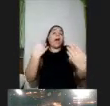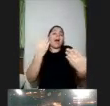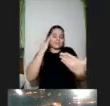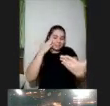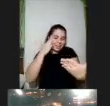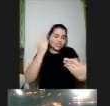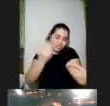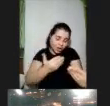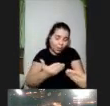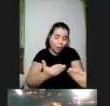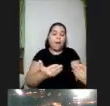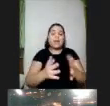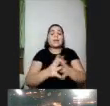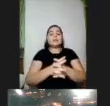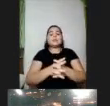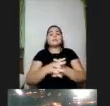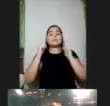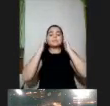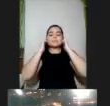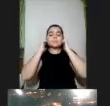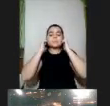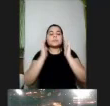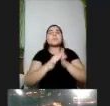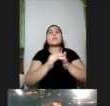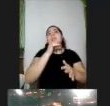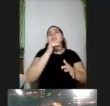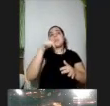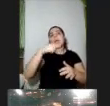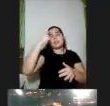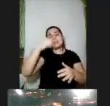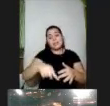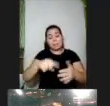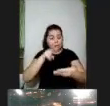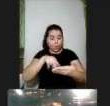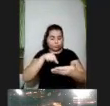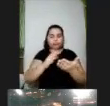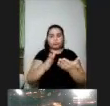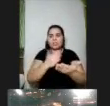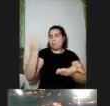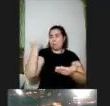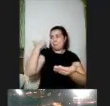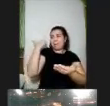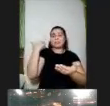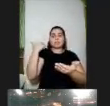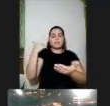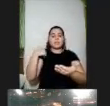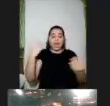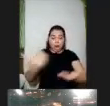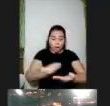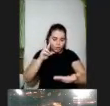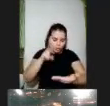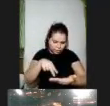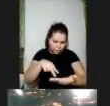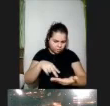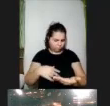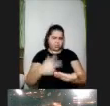eu estava até comentando essa semana um livro da Edgar Morin que eu tinha lido há anos atrás e quando eu li agora esse final de semana parecia que eu estava diante